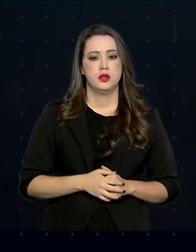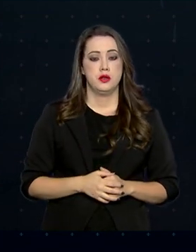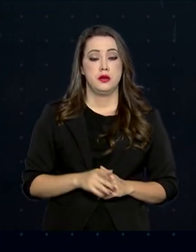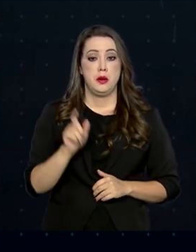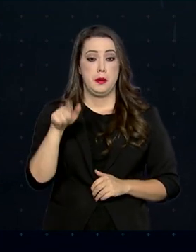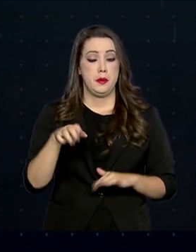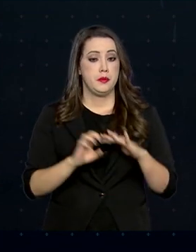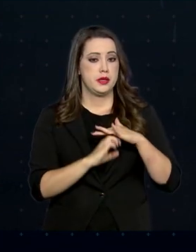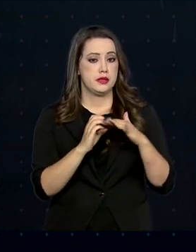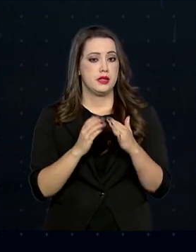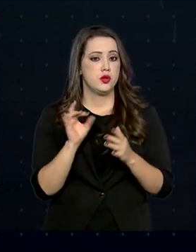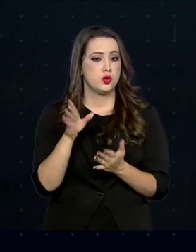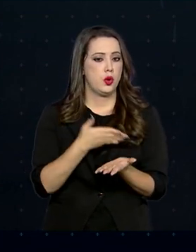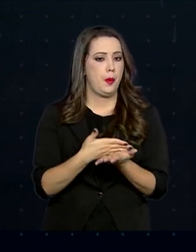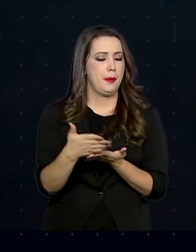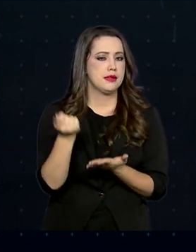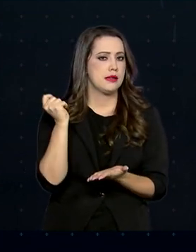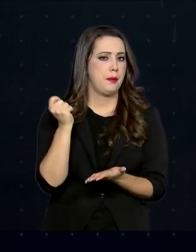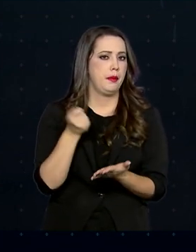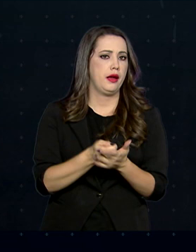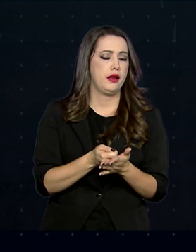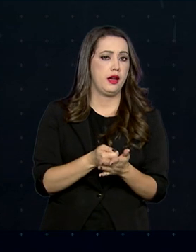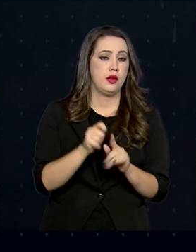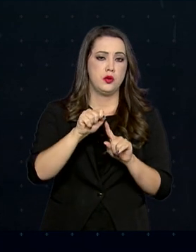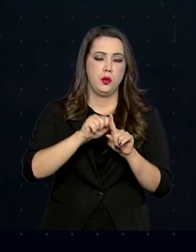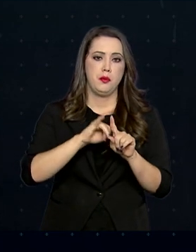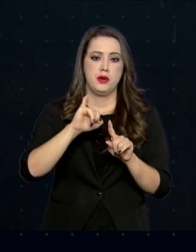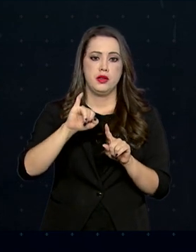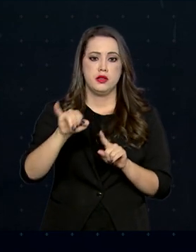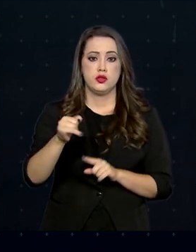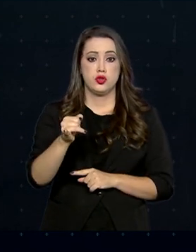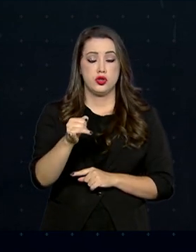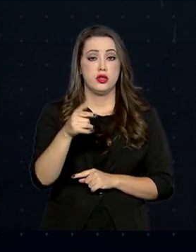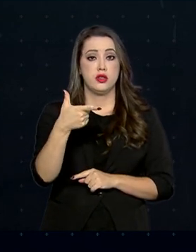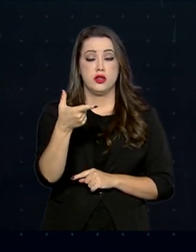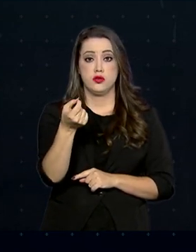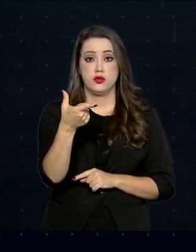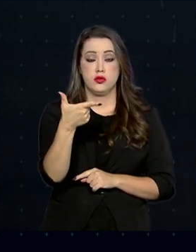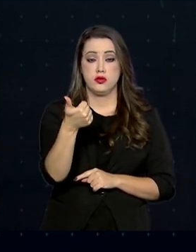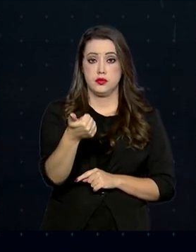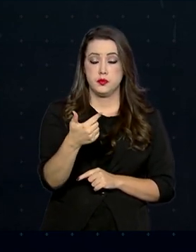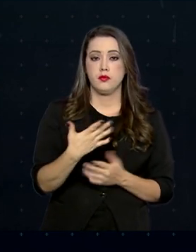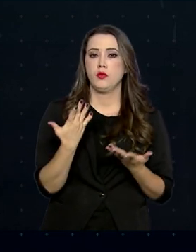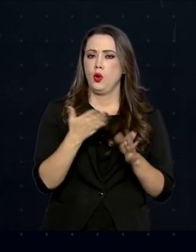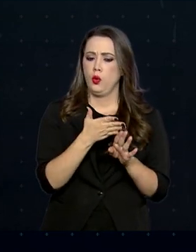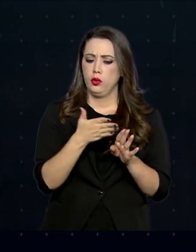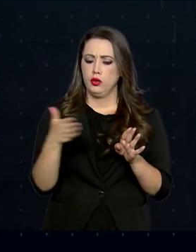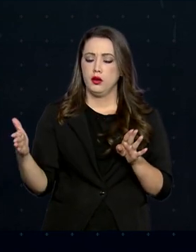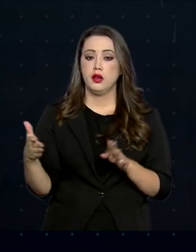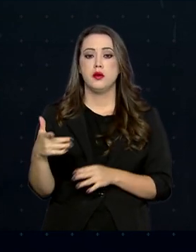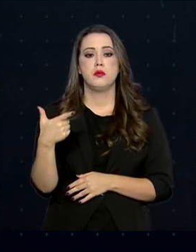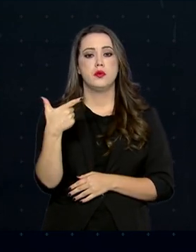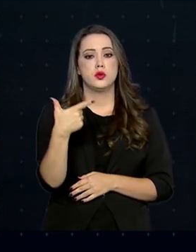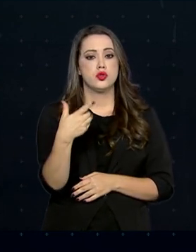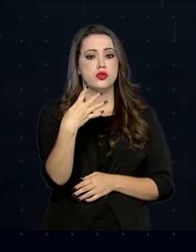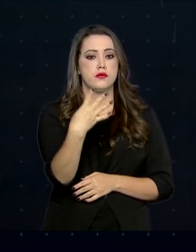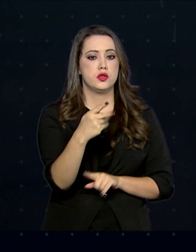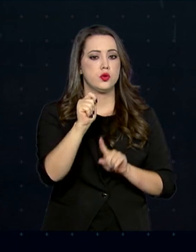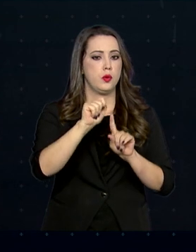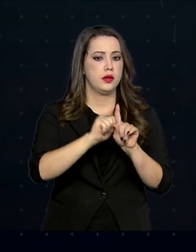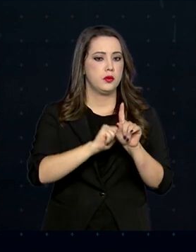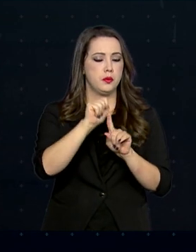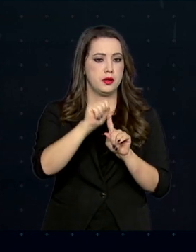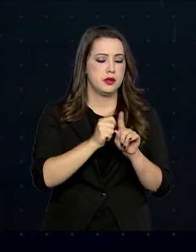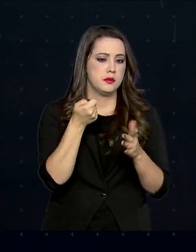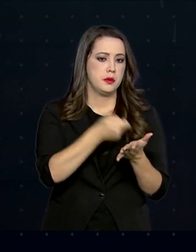empresário só começa a pagar a partir de janeiro do ano que vem, com um prazo de 24 meses